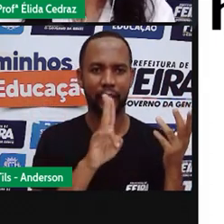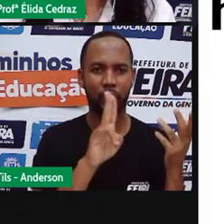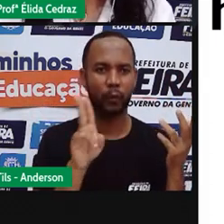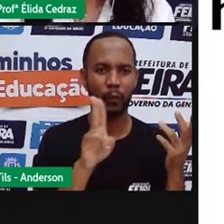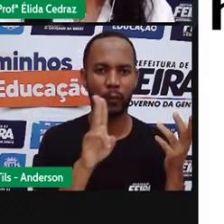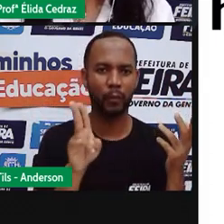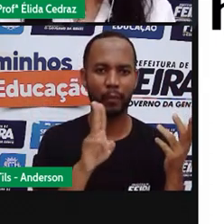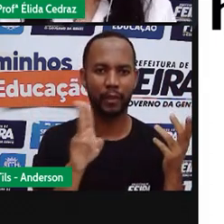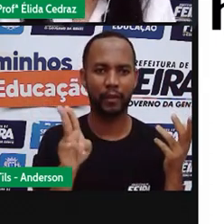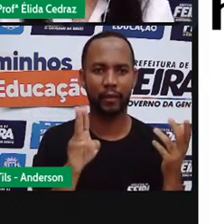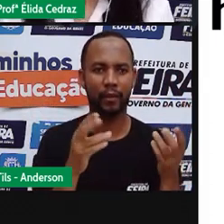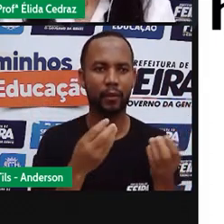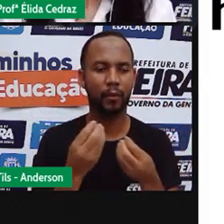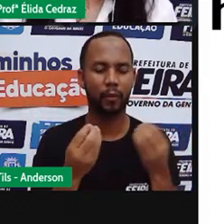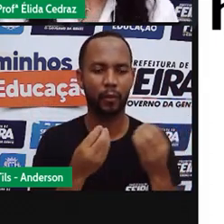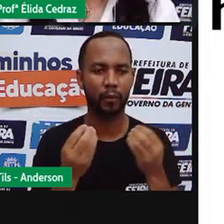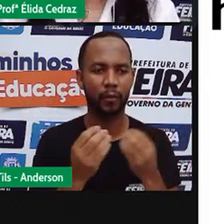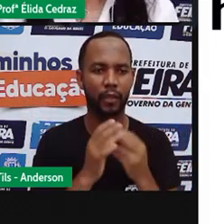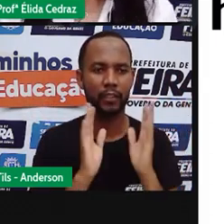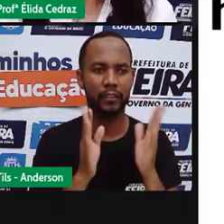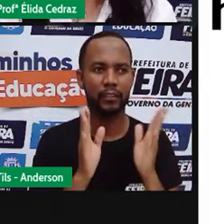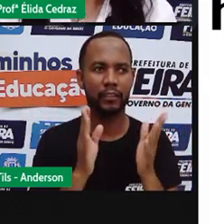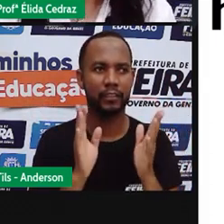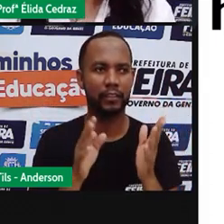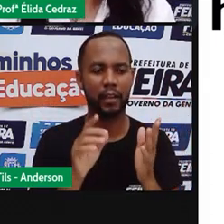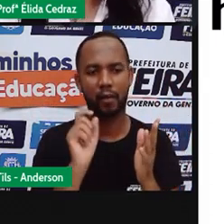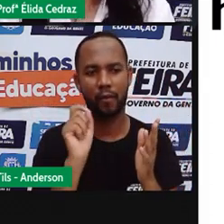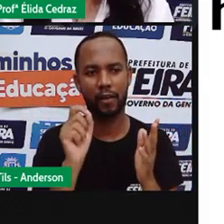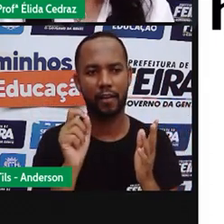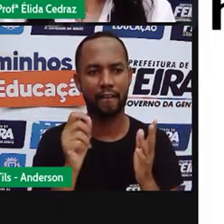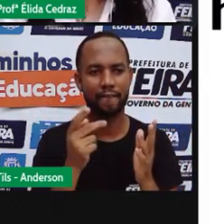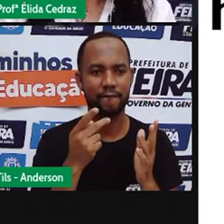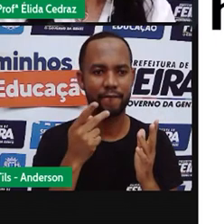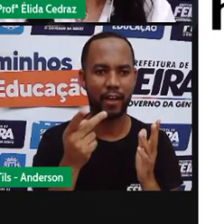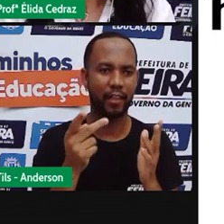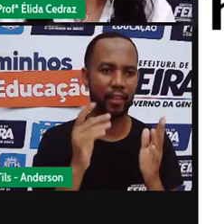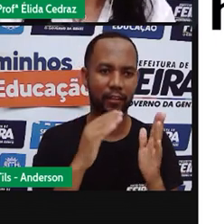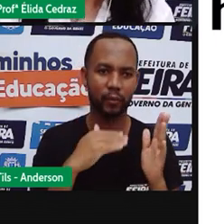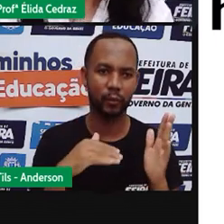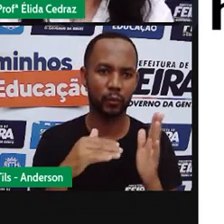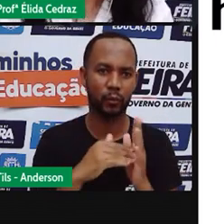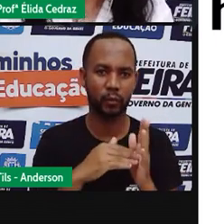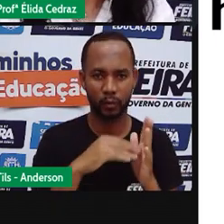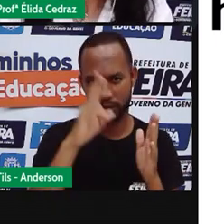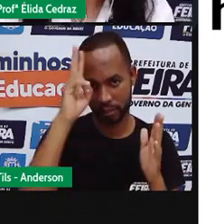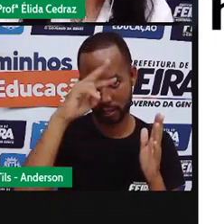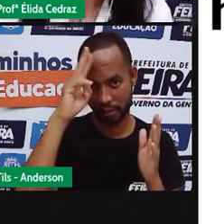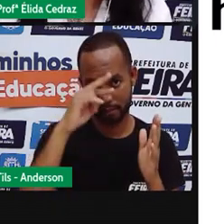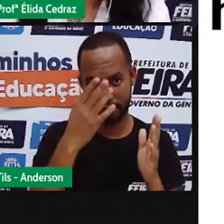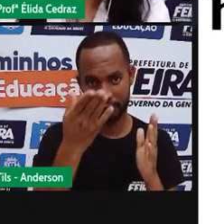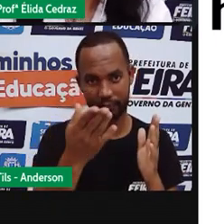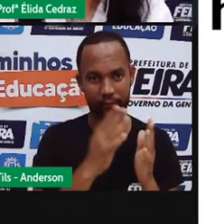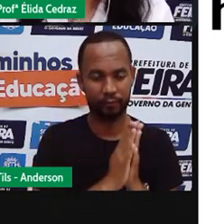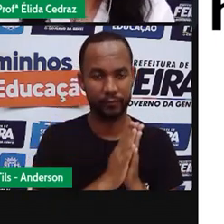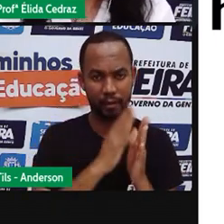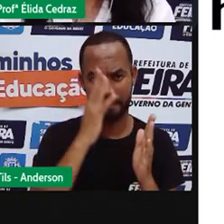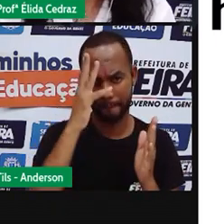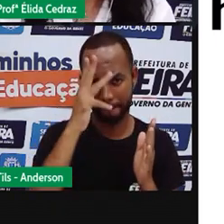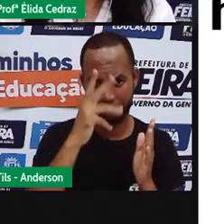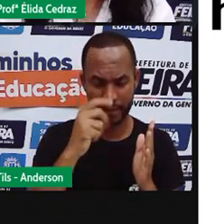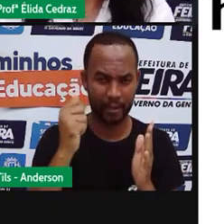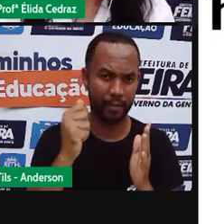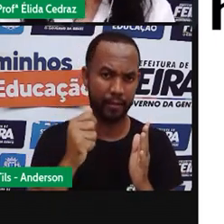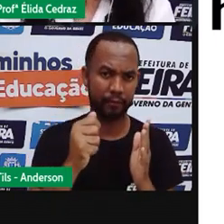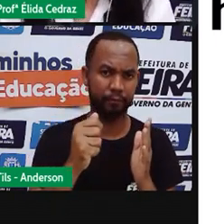personagem já diz praticamente o título. Você lembra? Pois é. A Bela e a